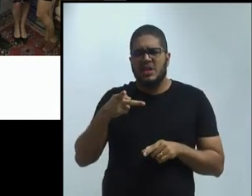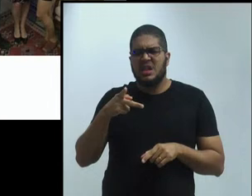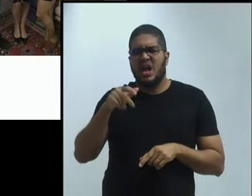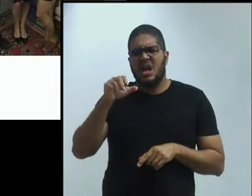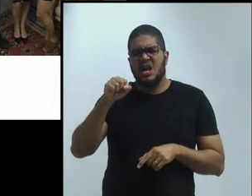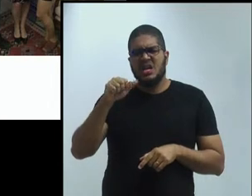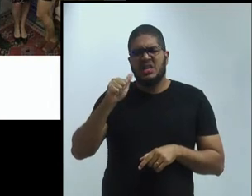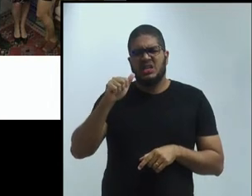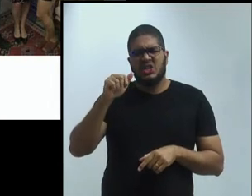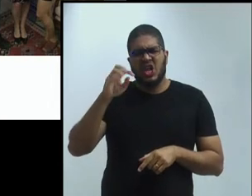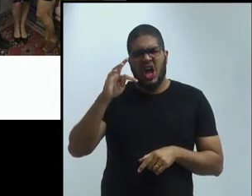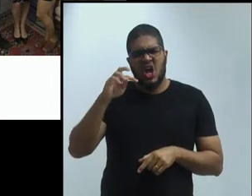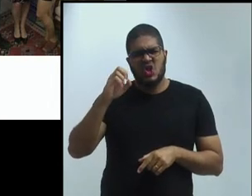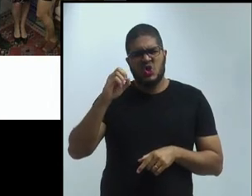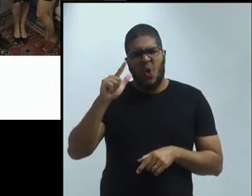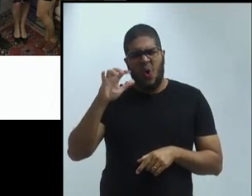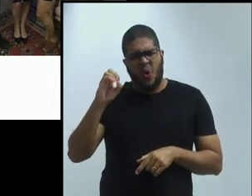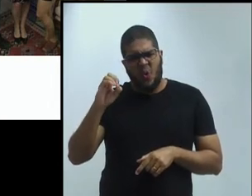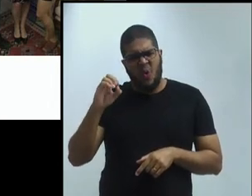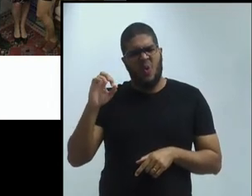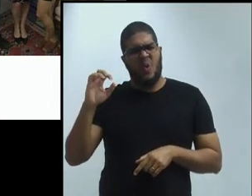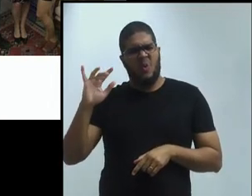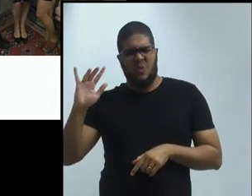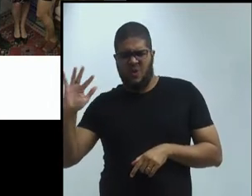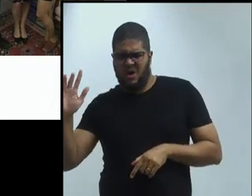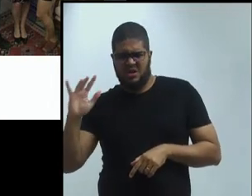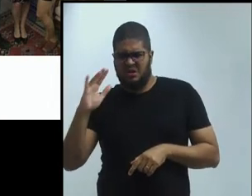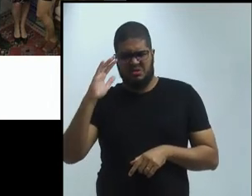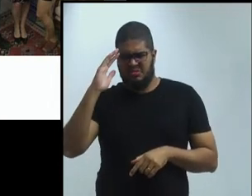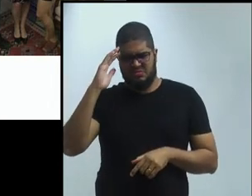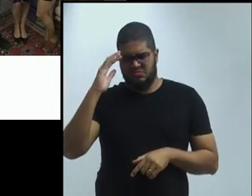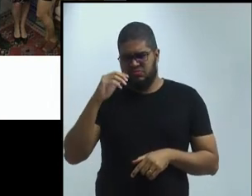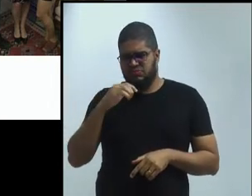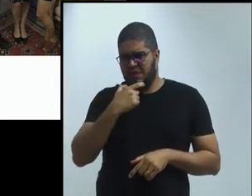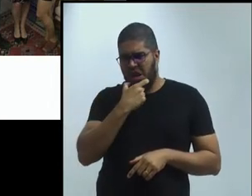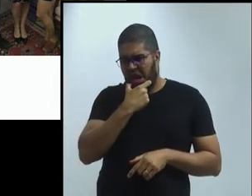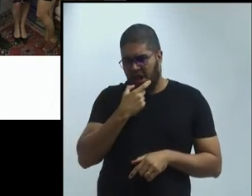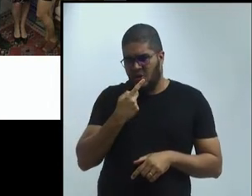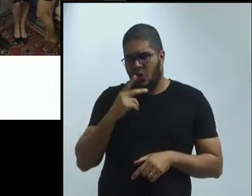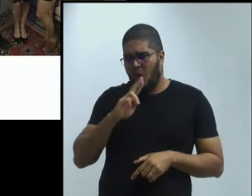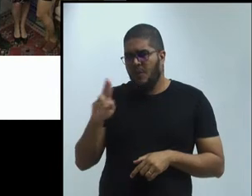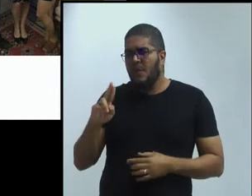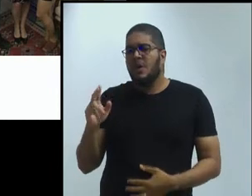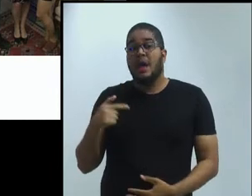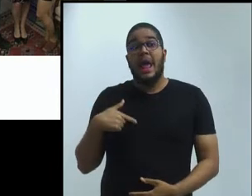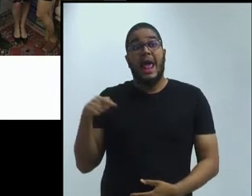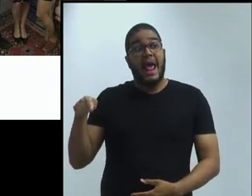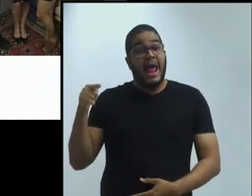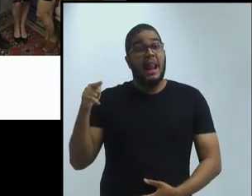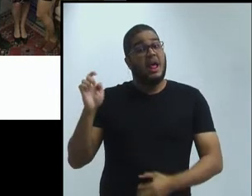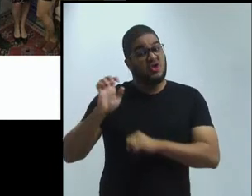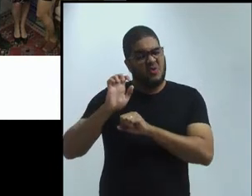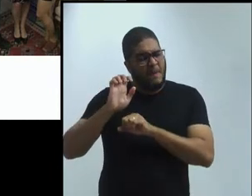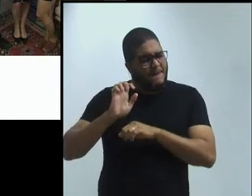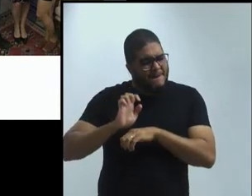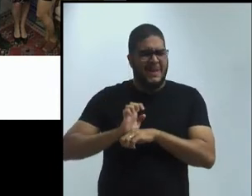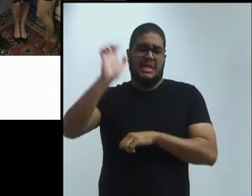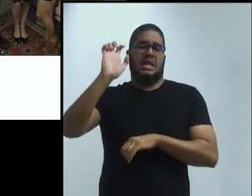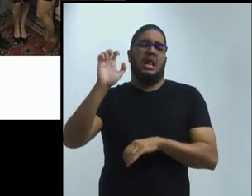especialista em aconselhamento linguageiro e em aprendizagem de línguas, que